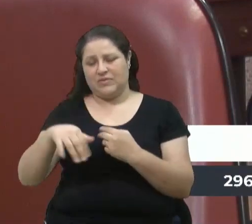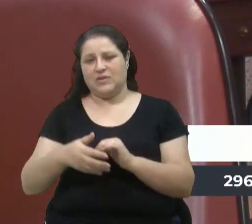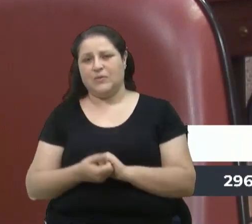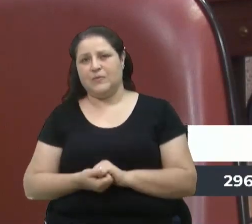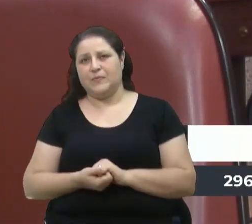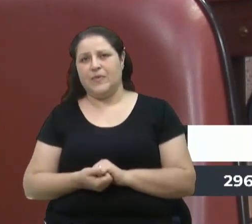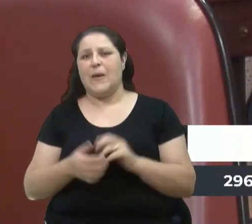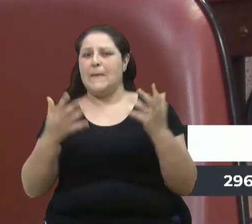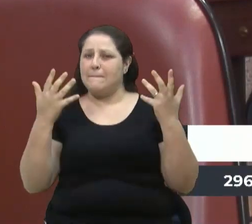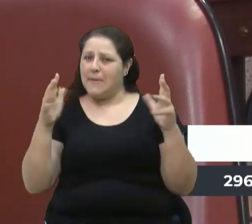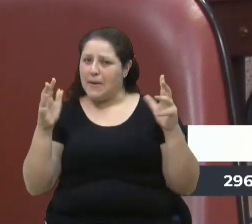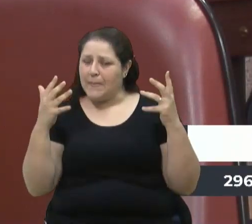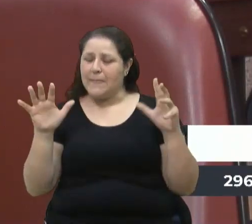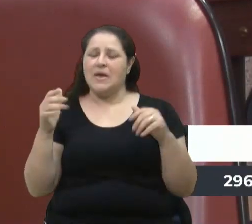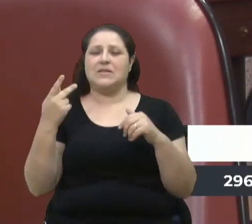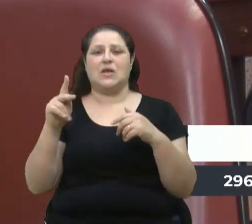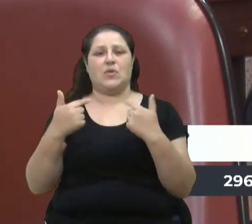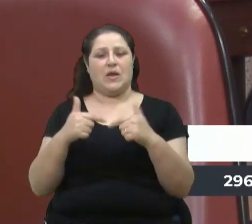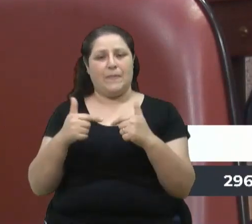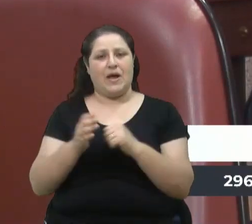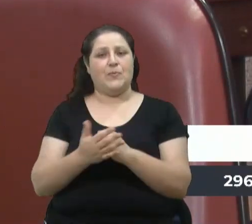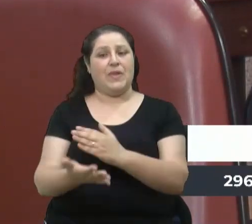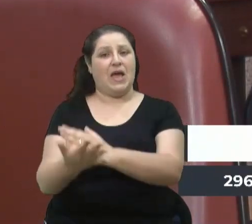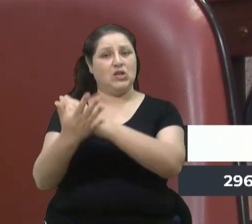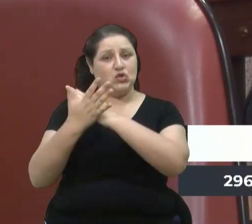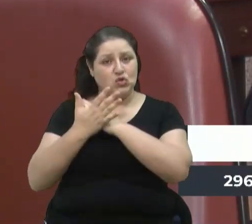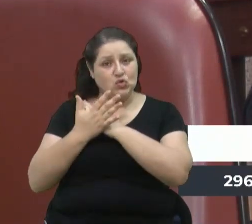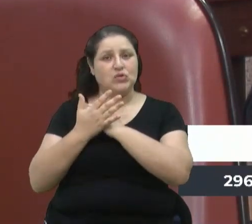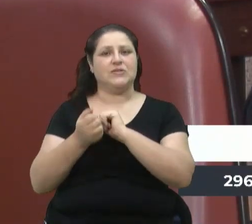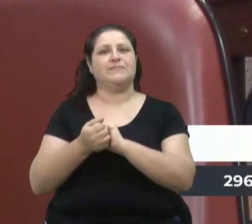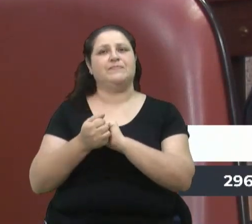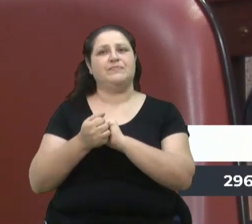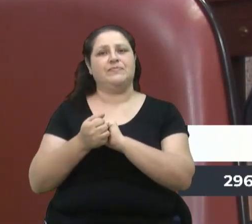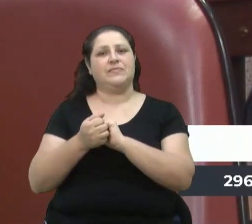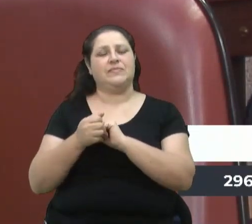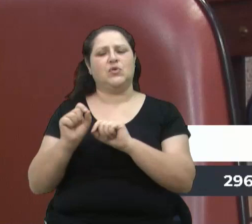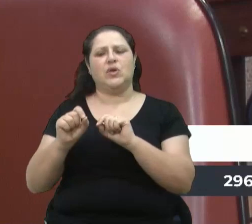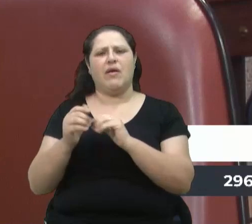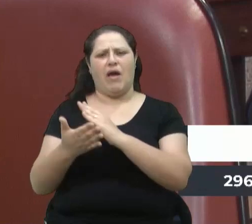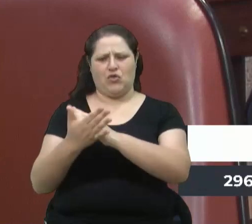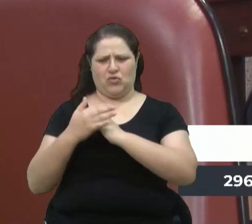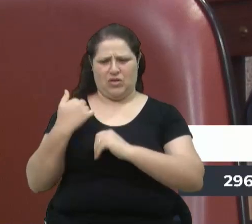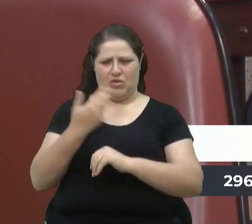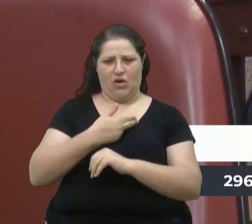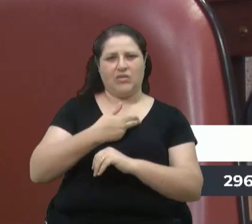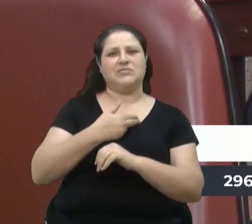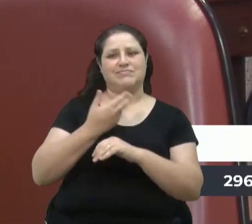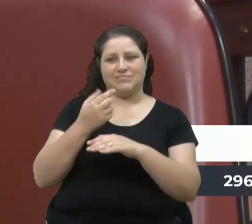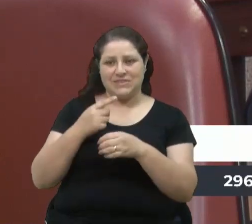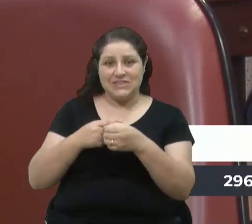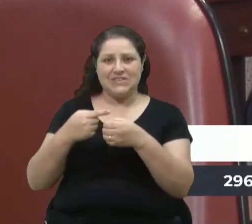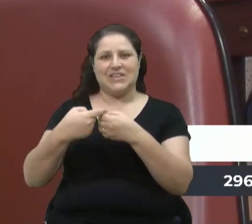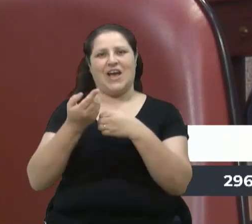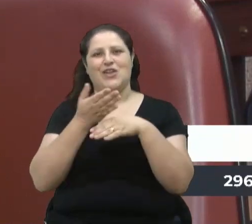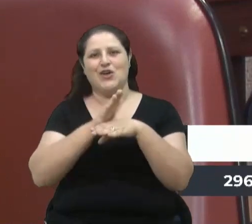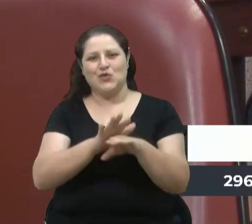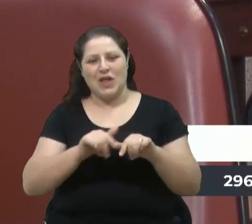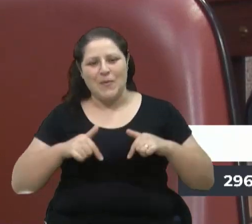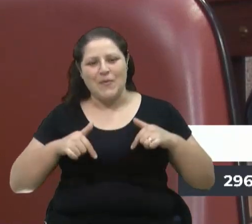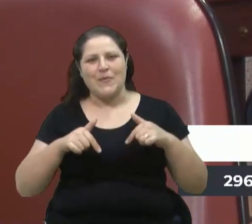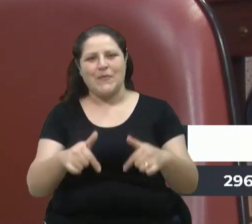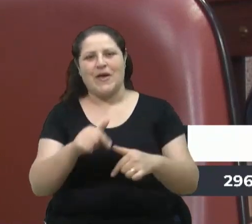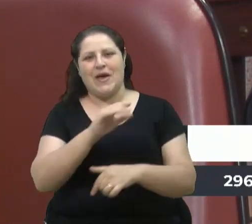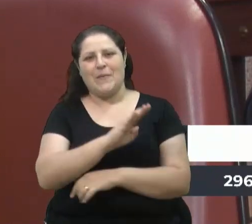abenizar o trabalho que o senhor está fazendo, nos ajudando, nos ajudando, eu digo, ajudando a nossa cidade nessa luta aí da BX116